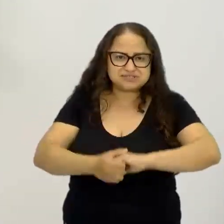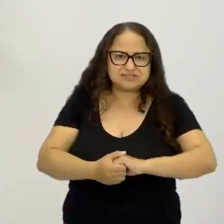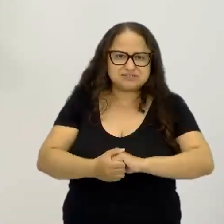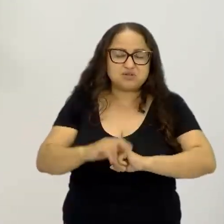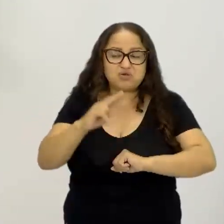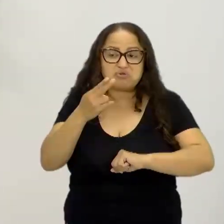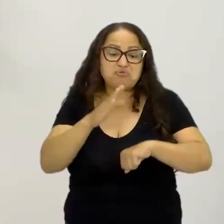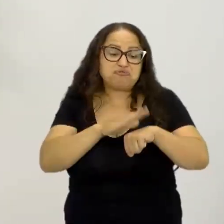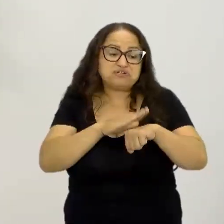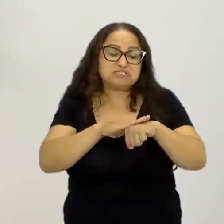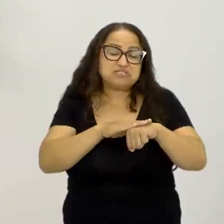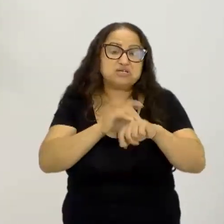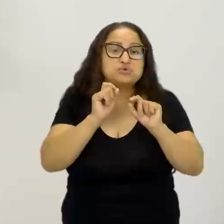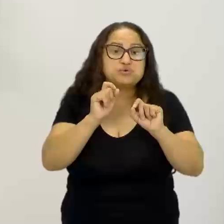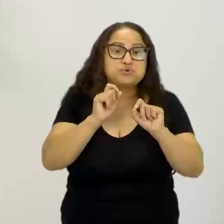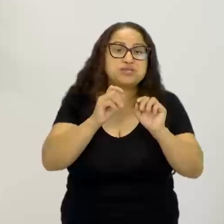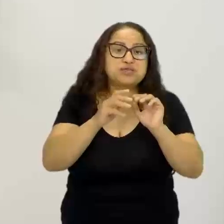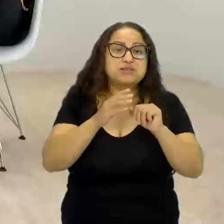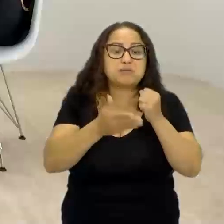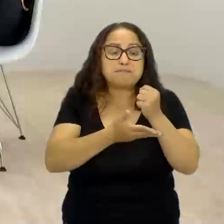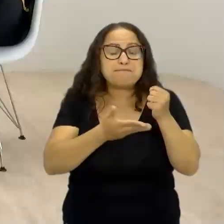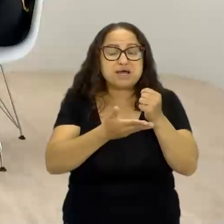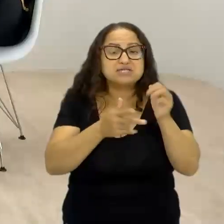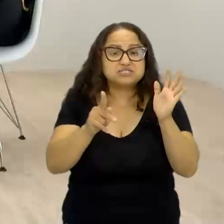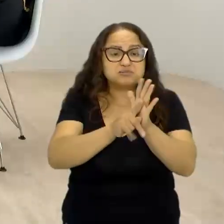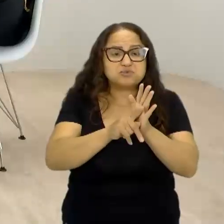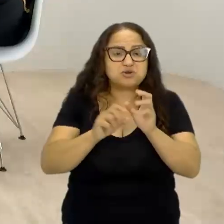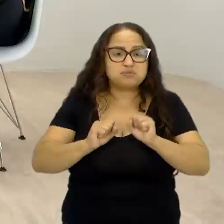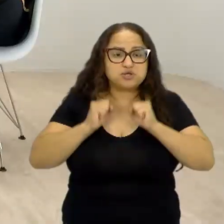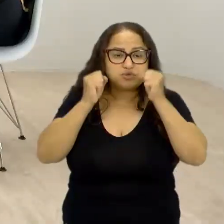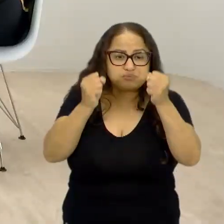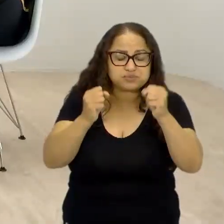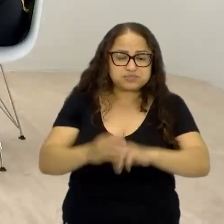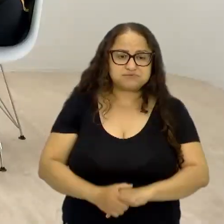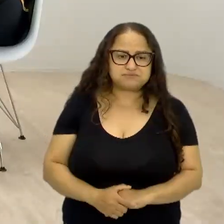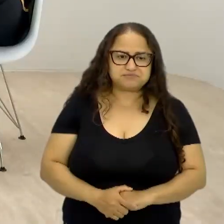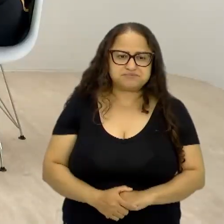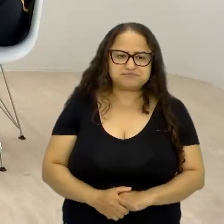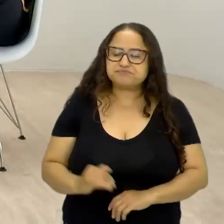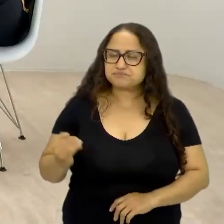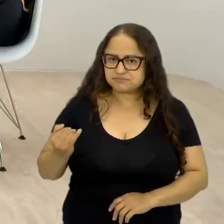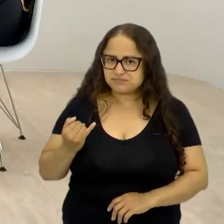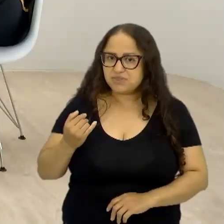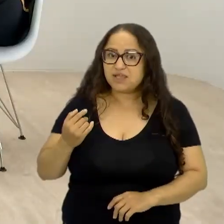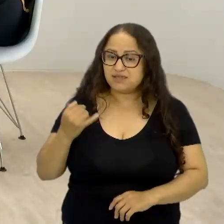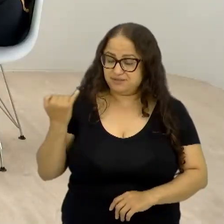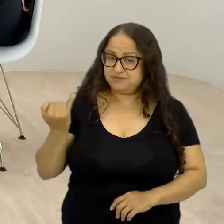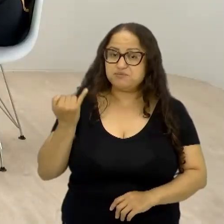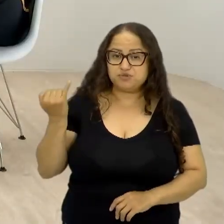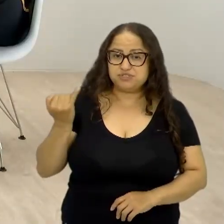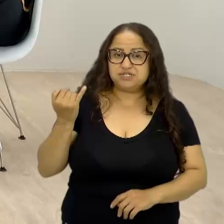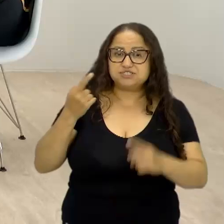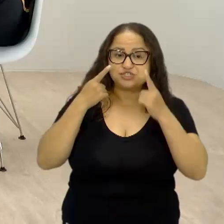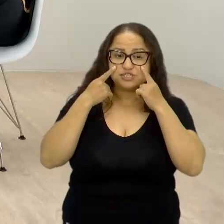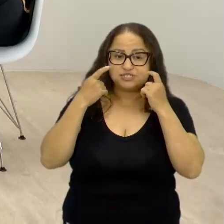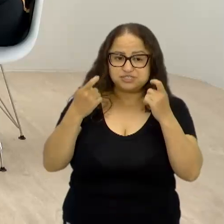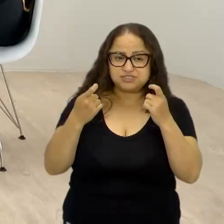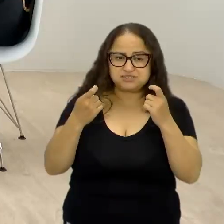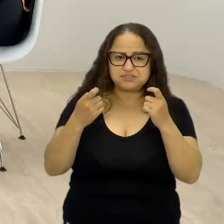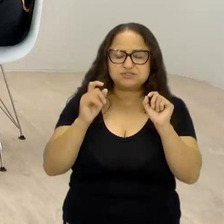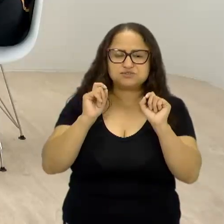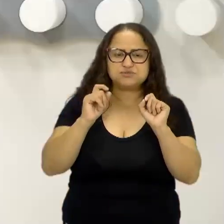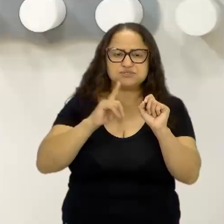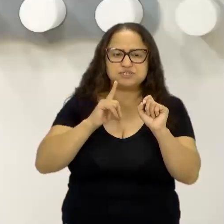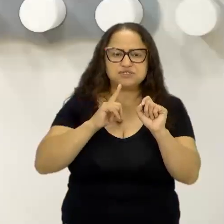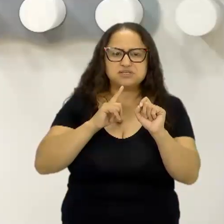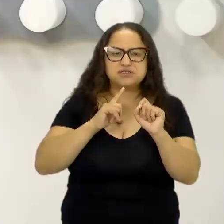deixar de fazer coisas com base nesse poder. Fala, Jennifer. É interessante, Tiago, falar sobre o livro Vigiar e